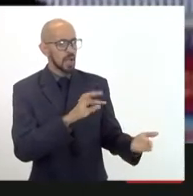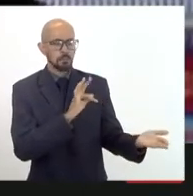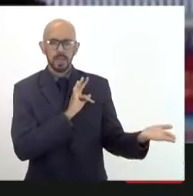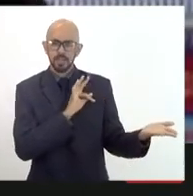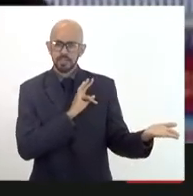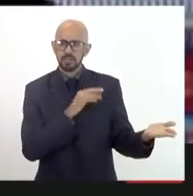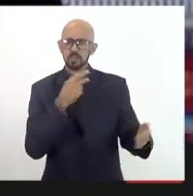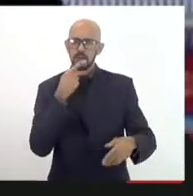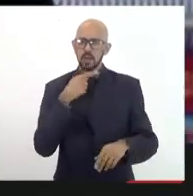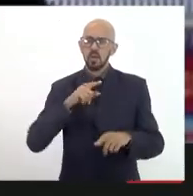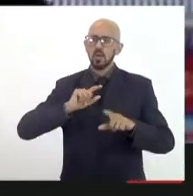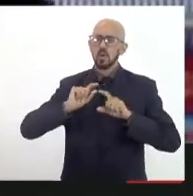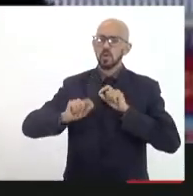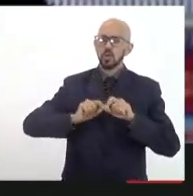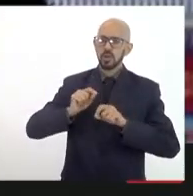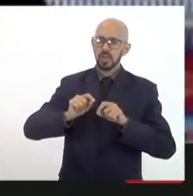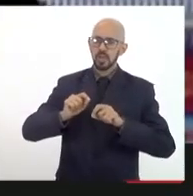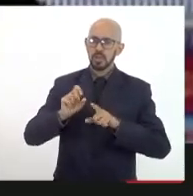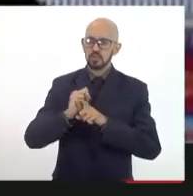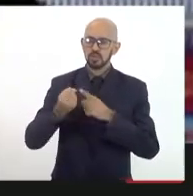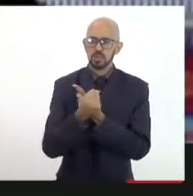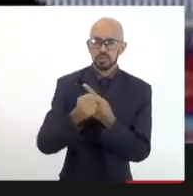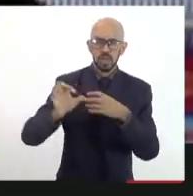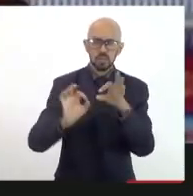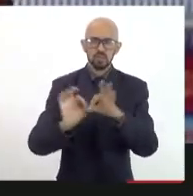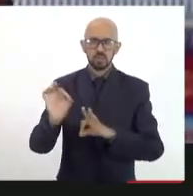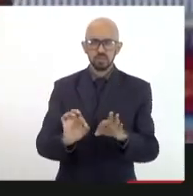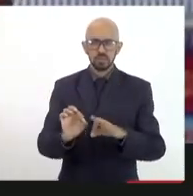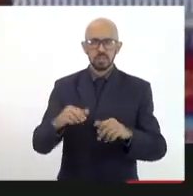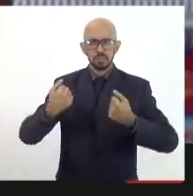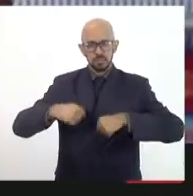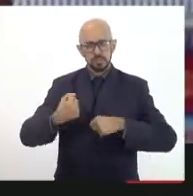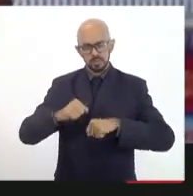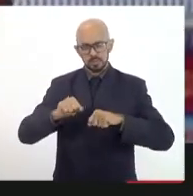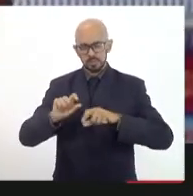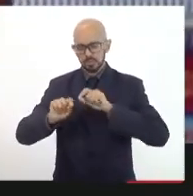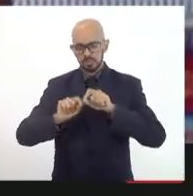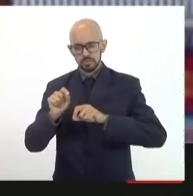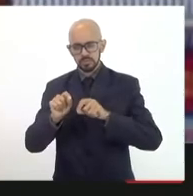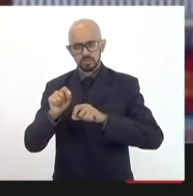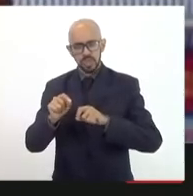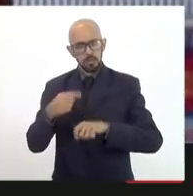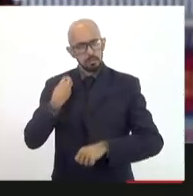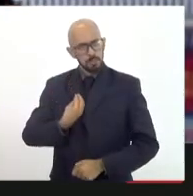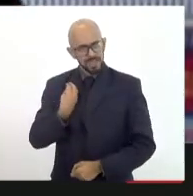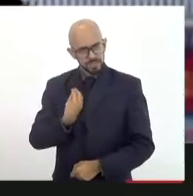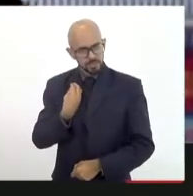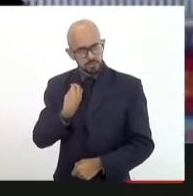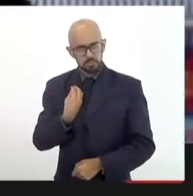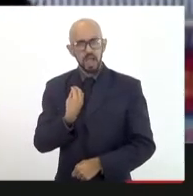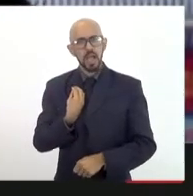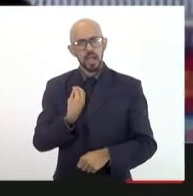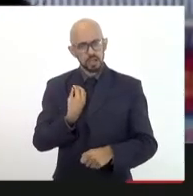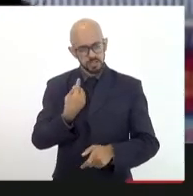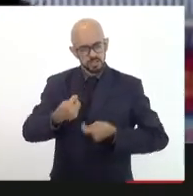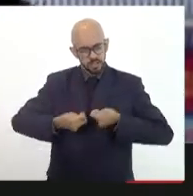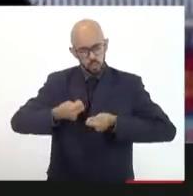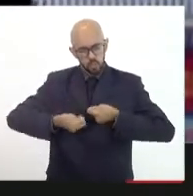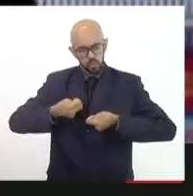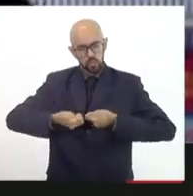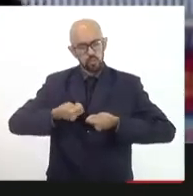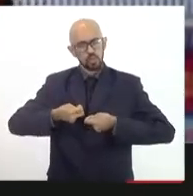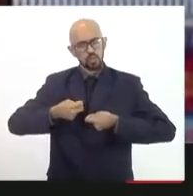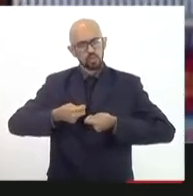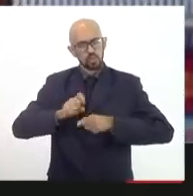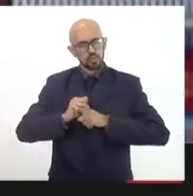civil organizada precisa compor essa dinâmica de controle social e de